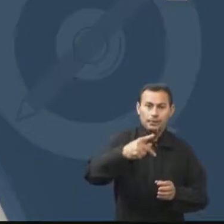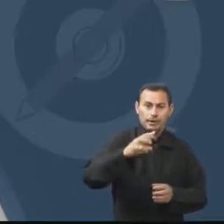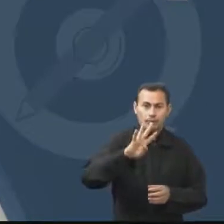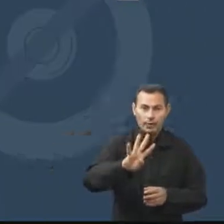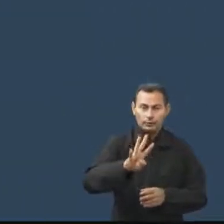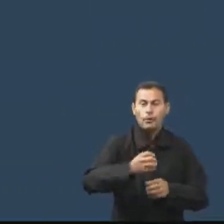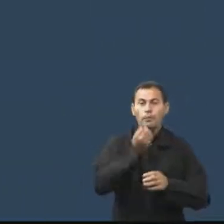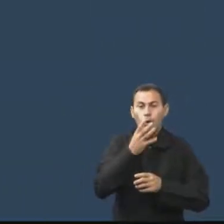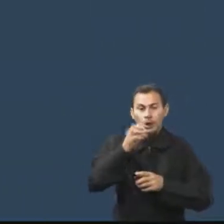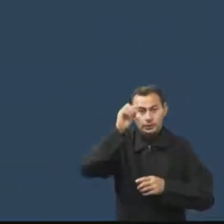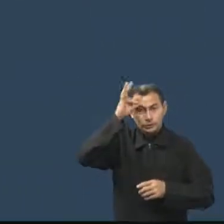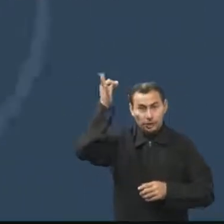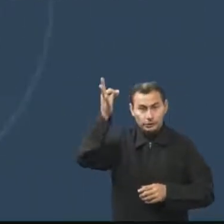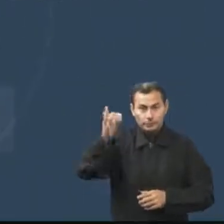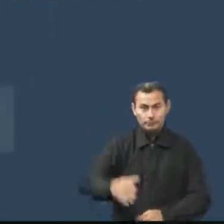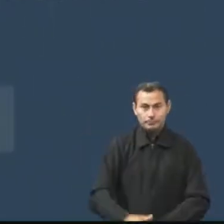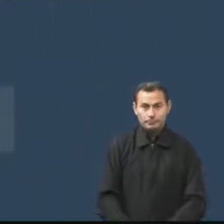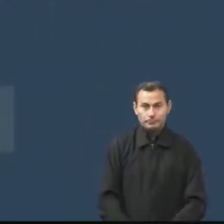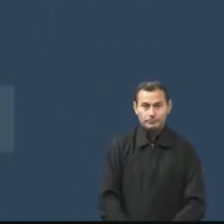Boa sorte!